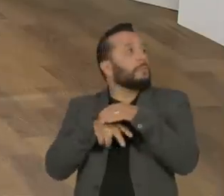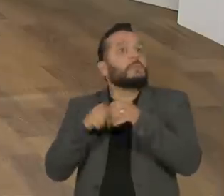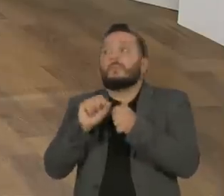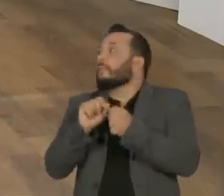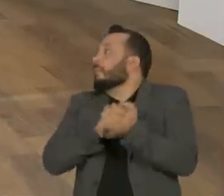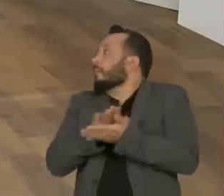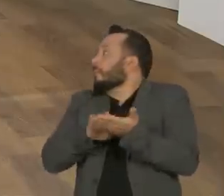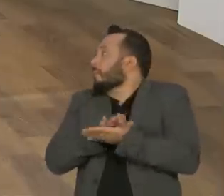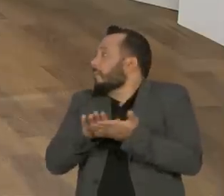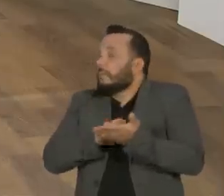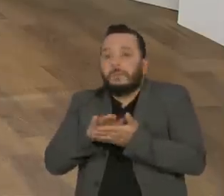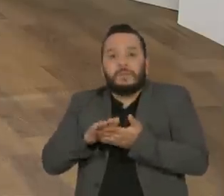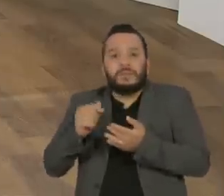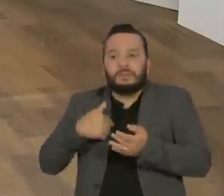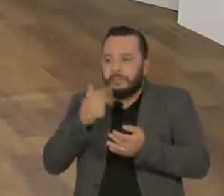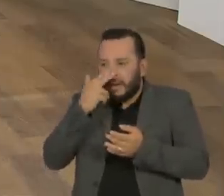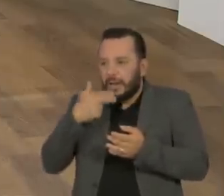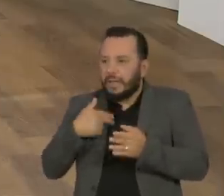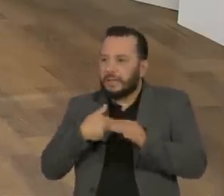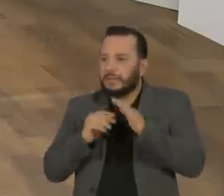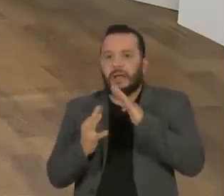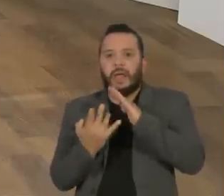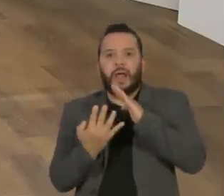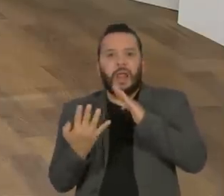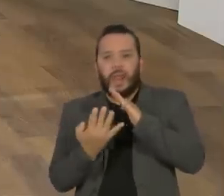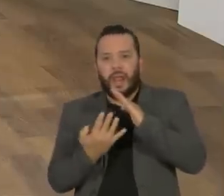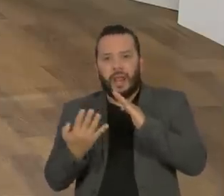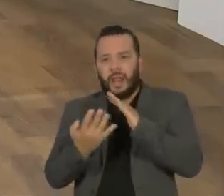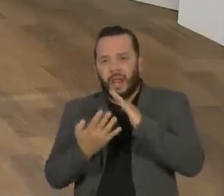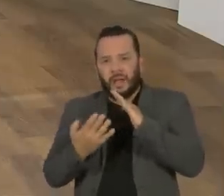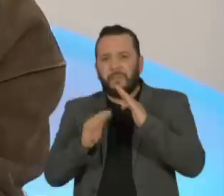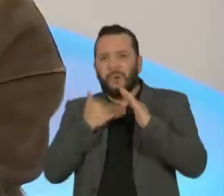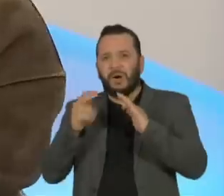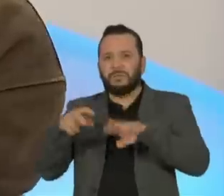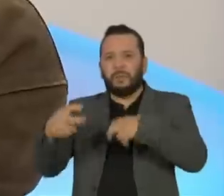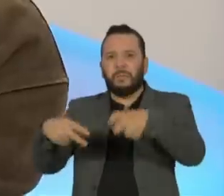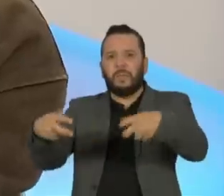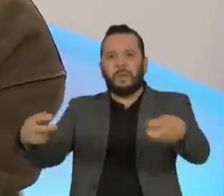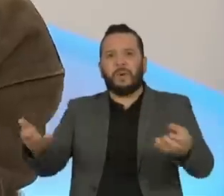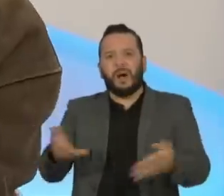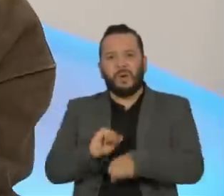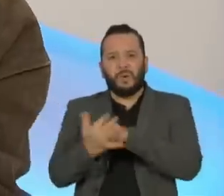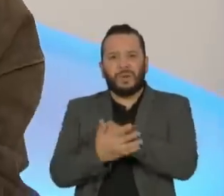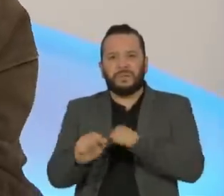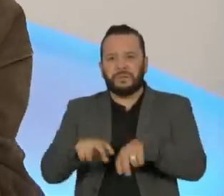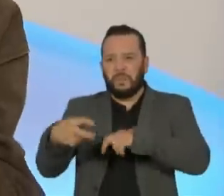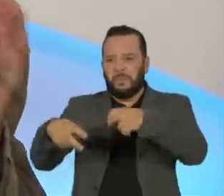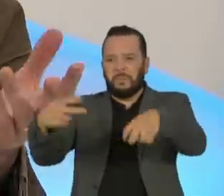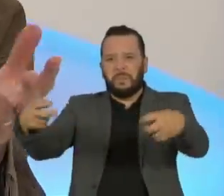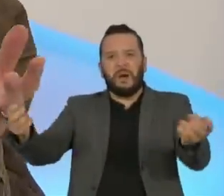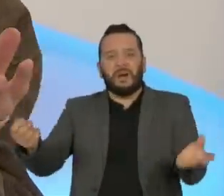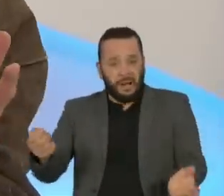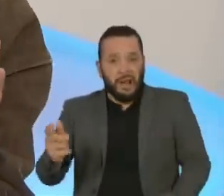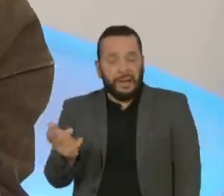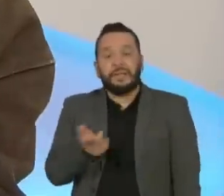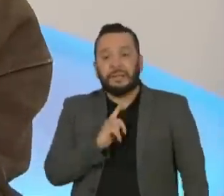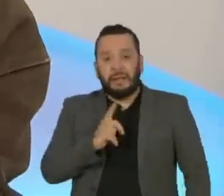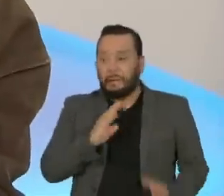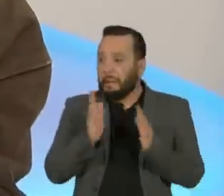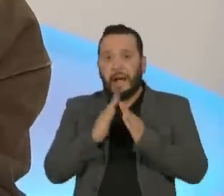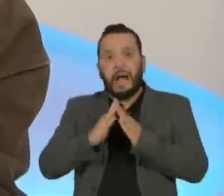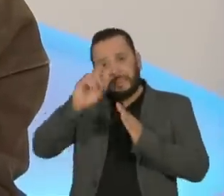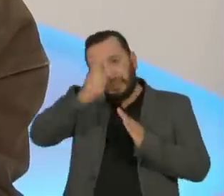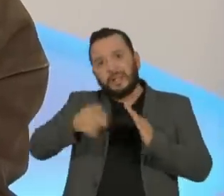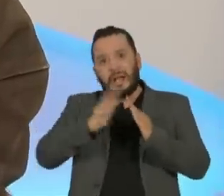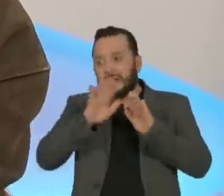evaporado, você sendo evaporado, as mortes, nós estamos numa pandemia horrorosa, aí tem um confinamento que